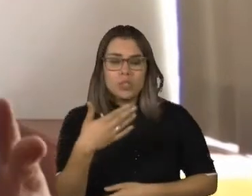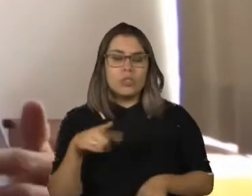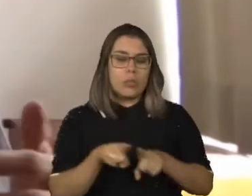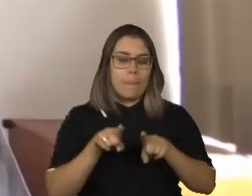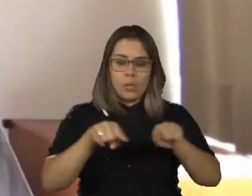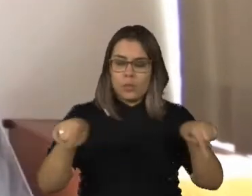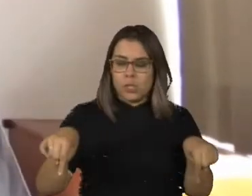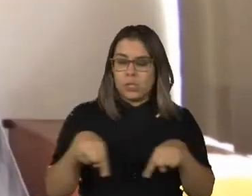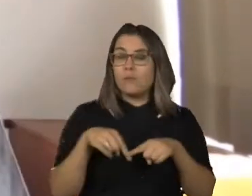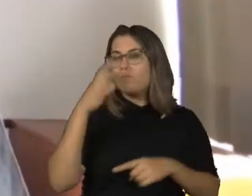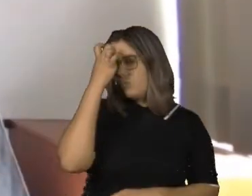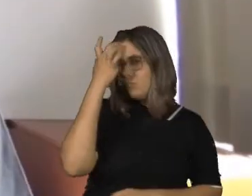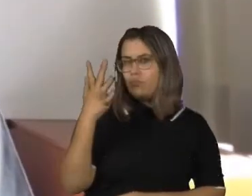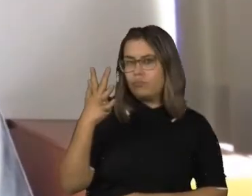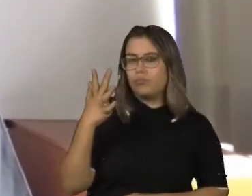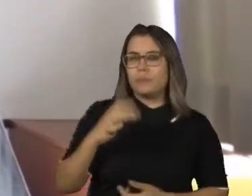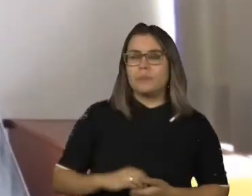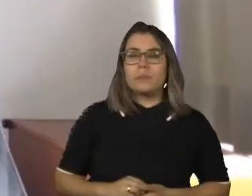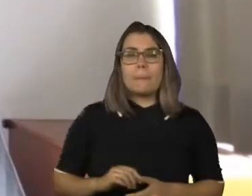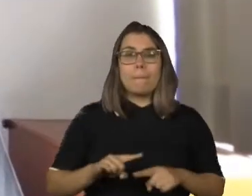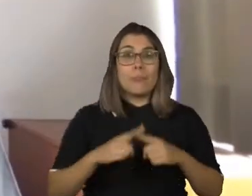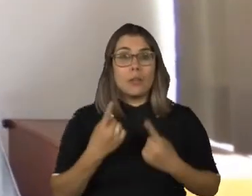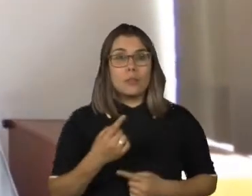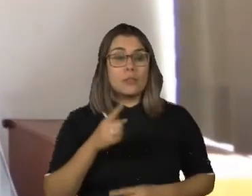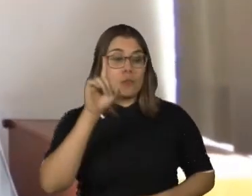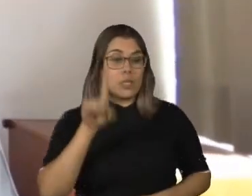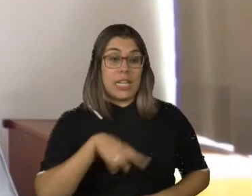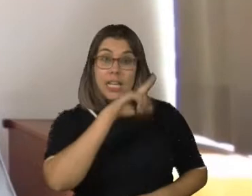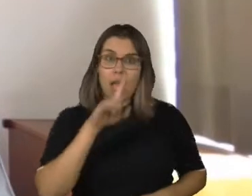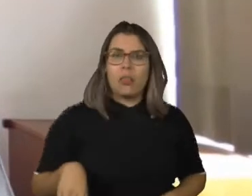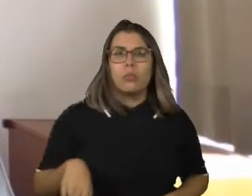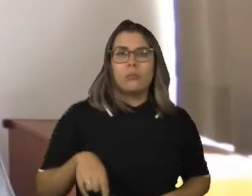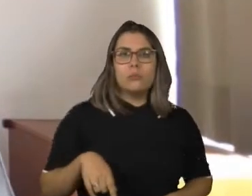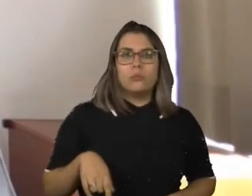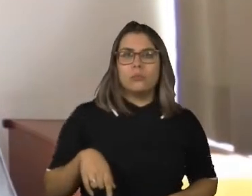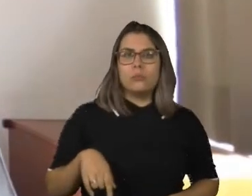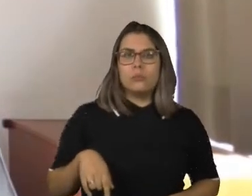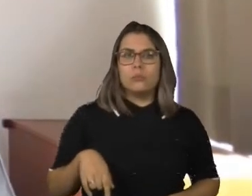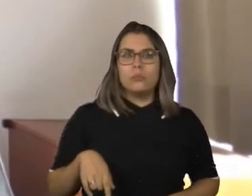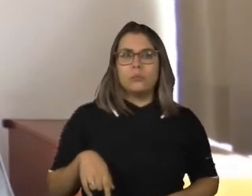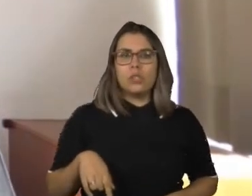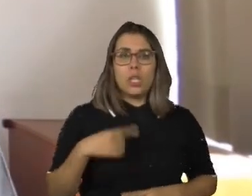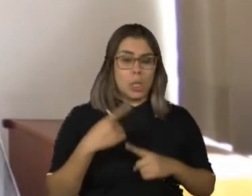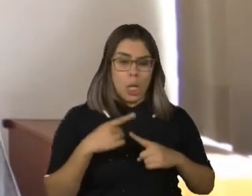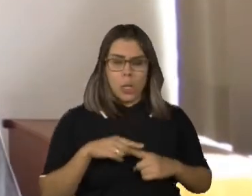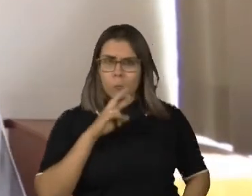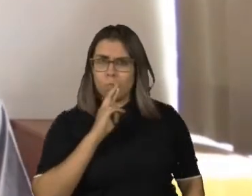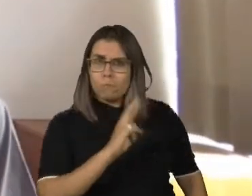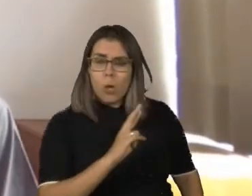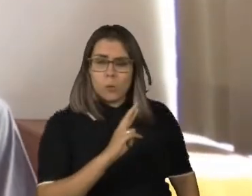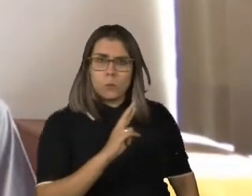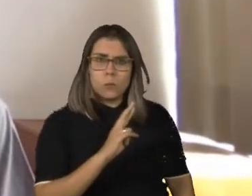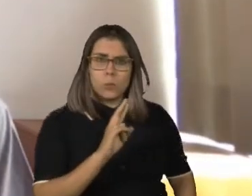acesso. Dessa vez, o pedido foi negado de primeira. E a justificativa dada pela